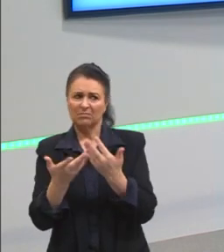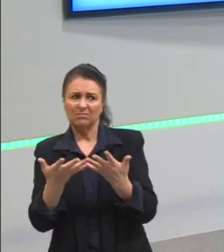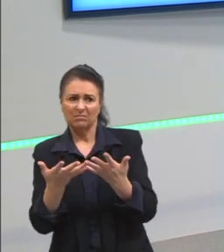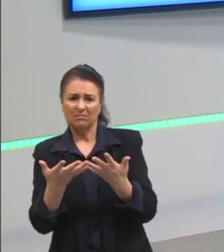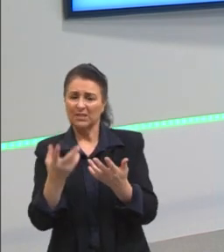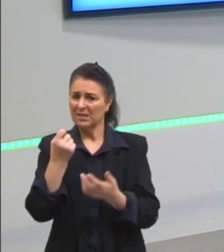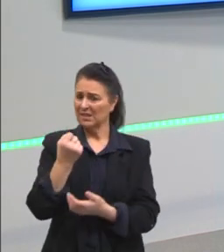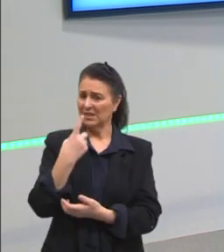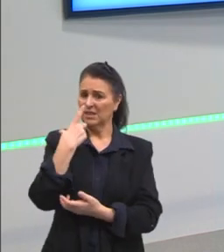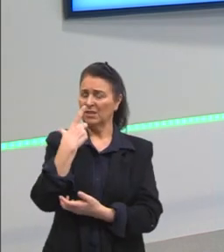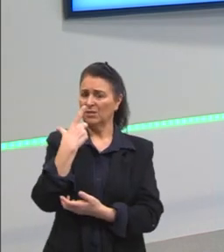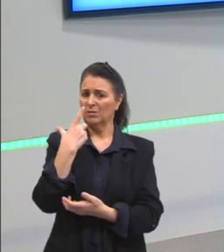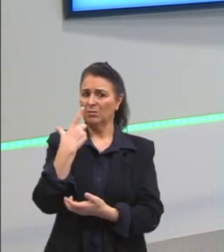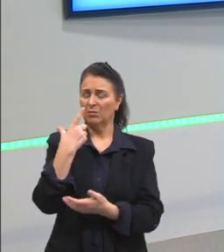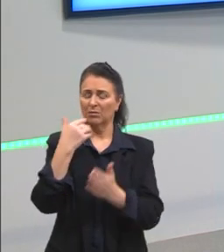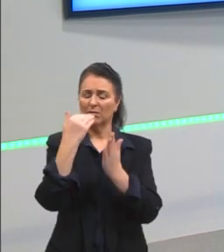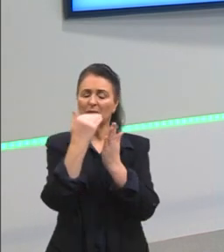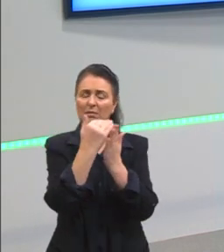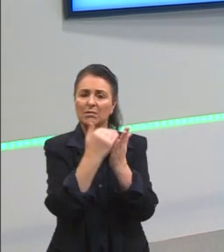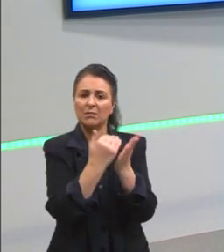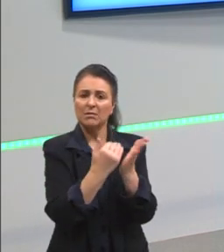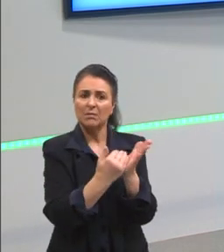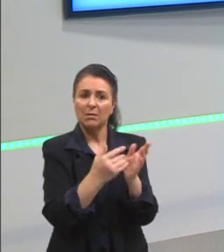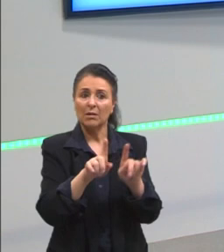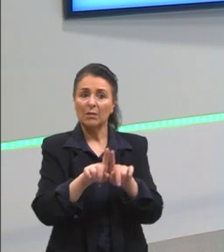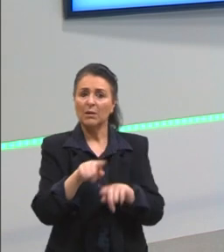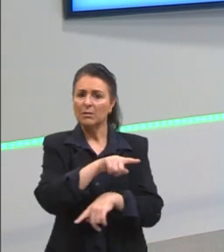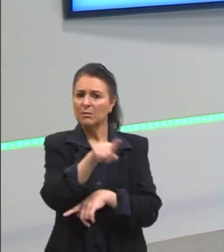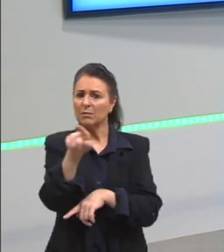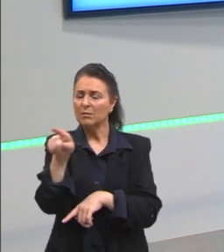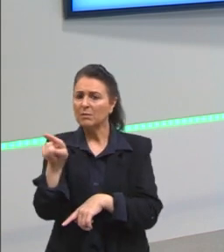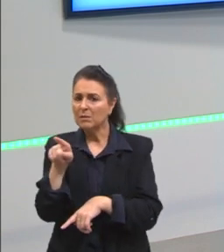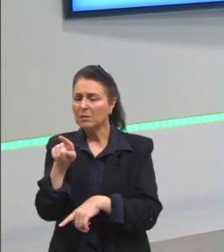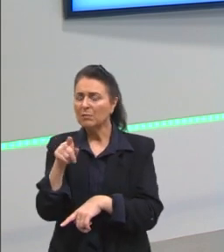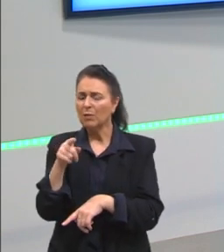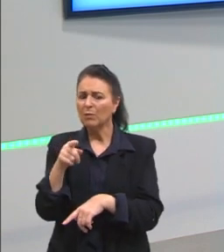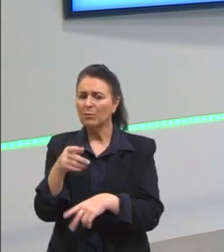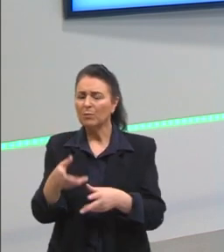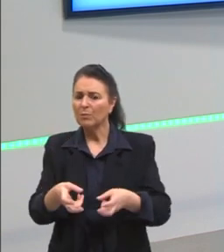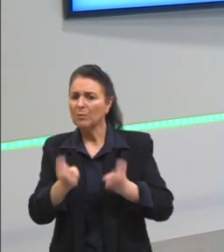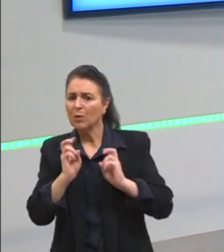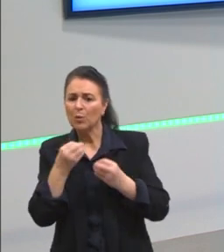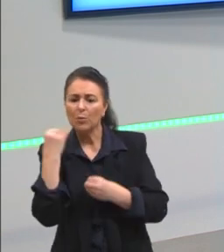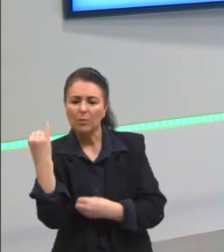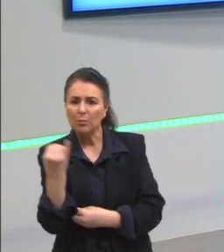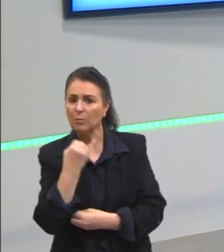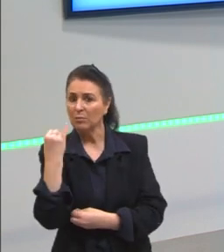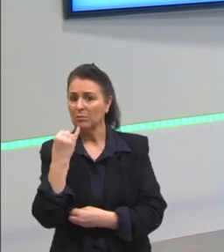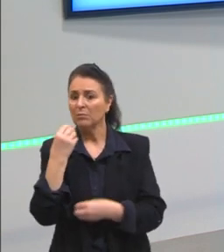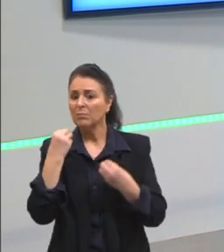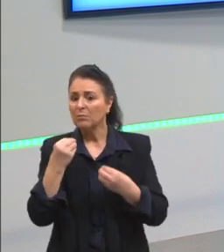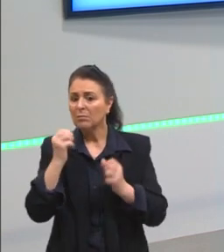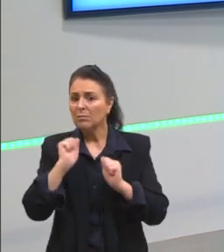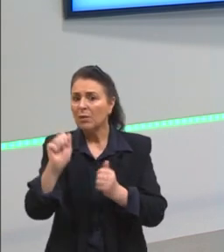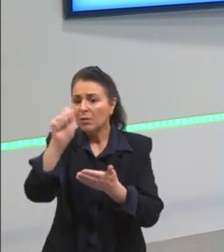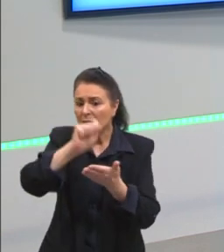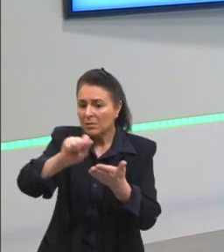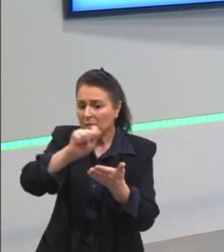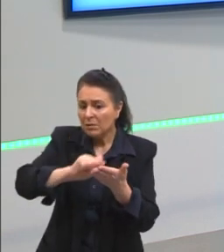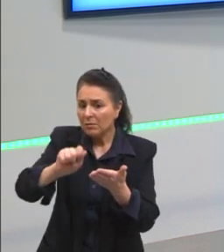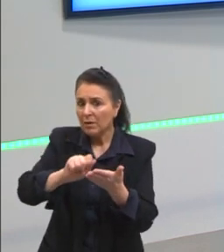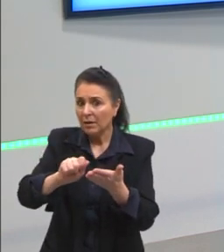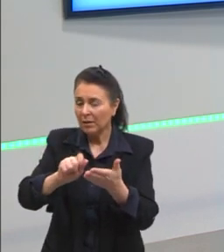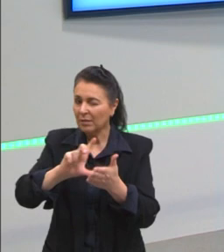nossa classificação, mas vocês vão ver como ele é importante quando vocês forem escrever redação.